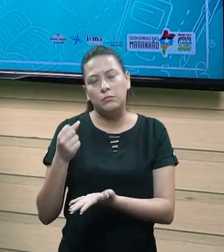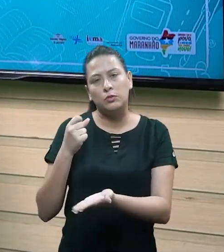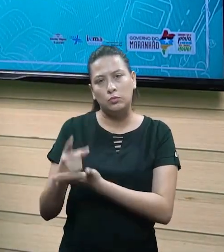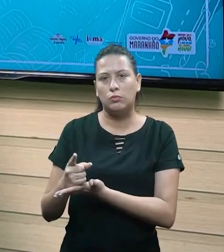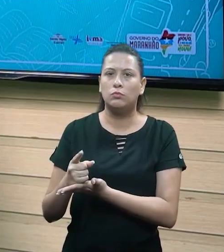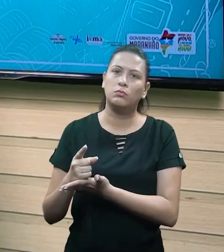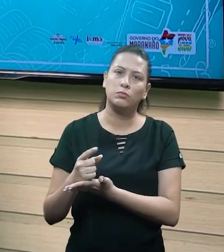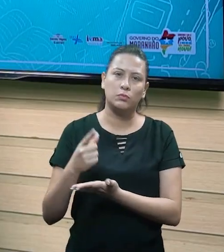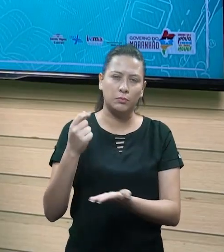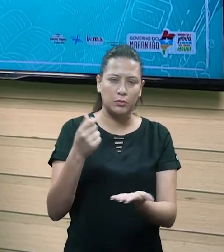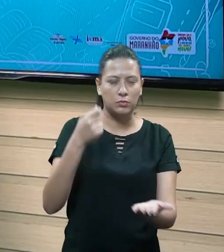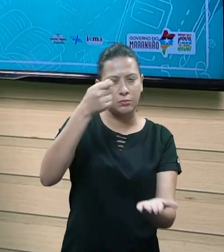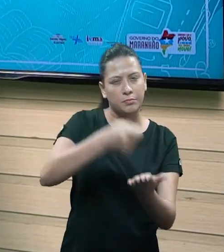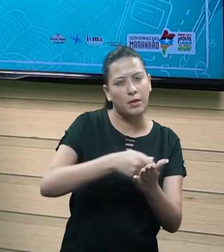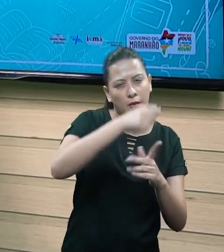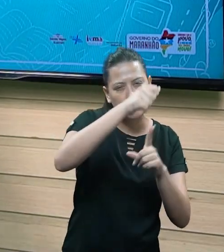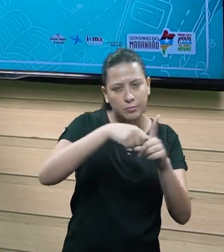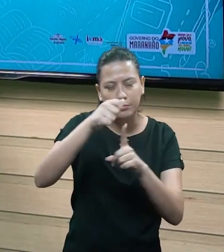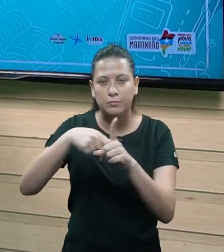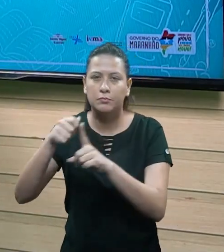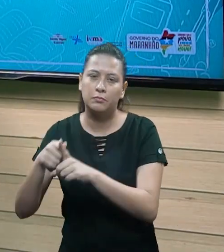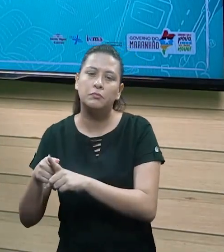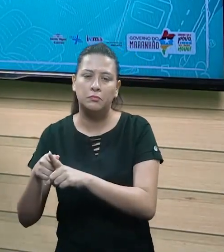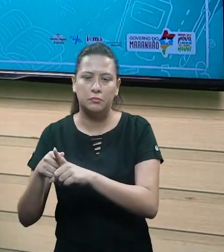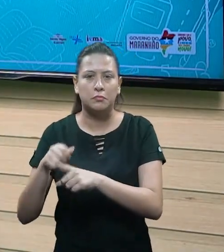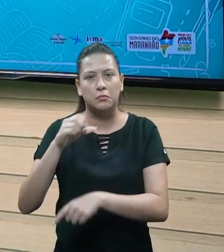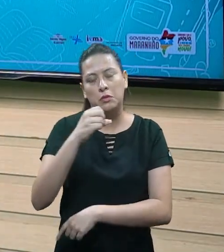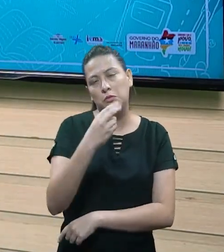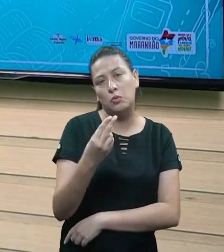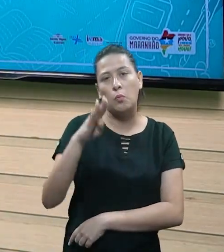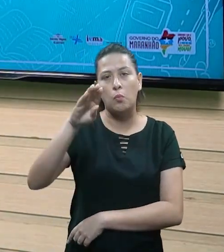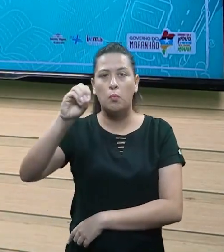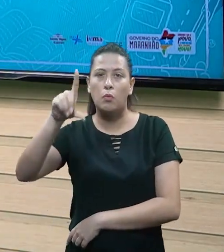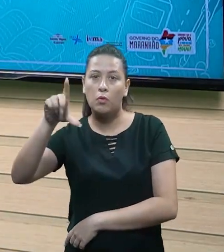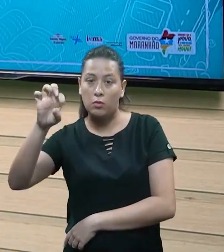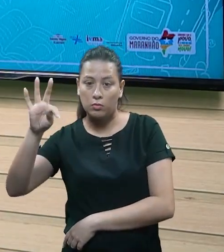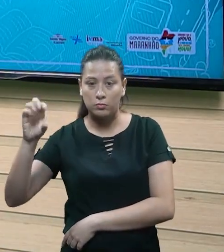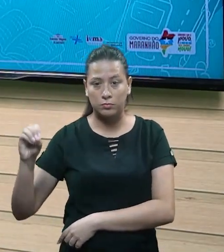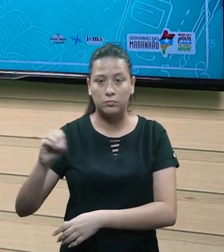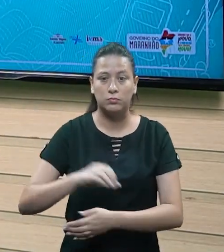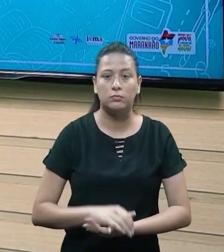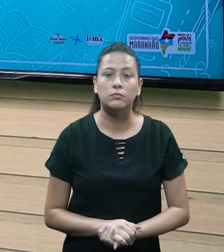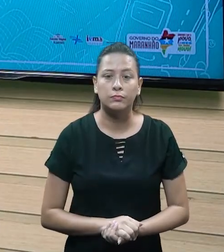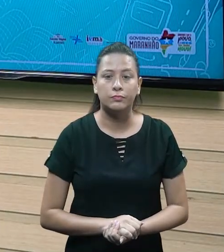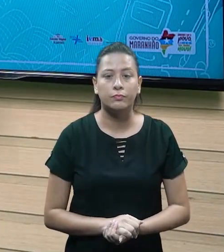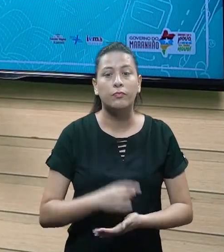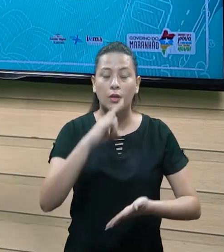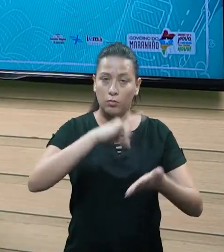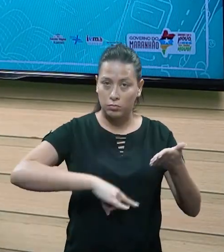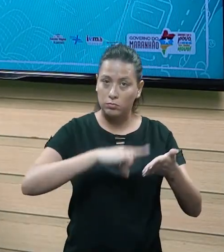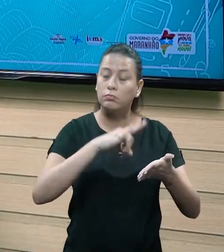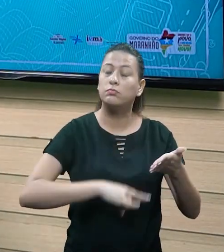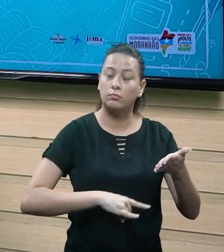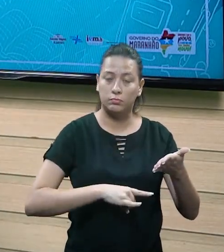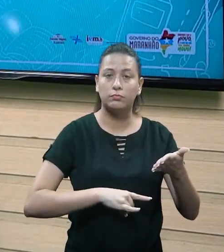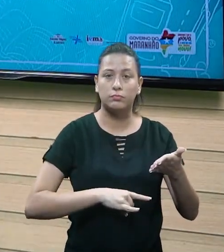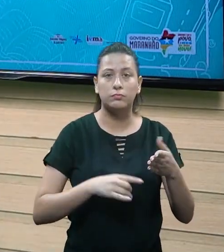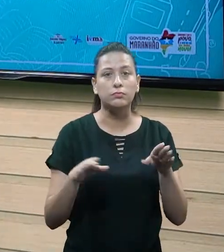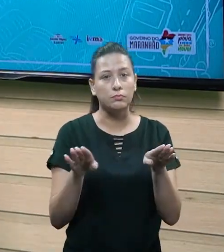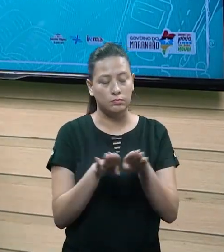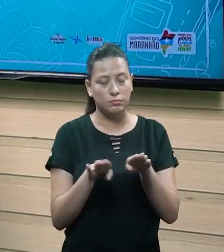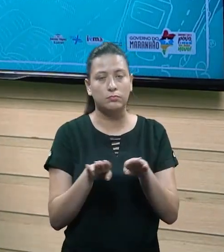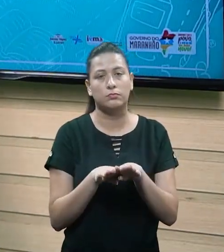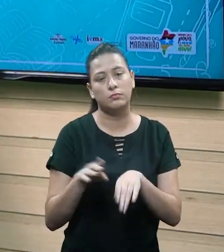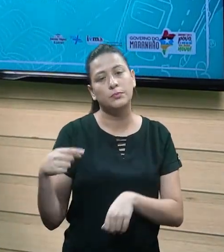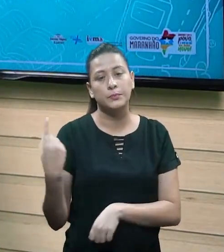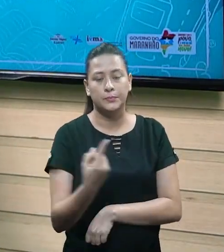independente. Então, tudo aquilo que nós compramos de forma parcelada, também é. Também é um documento, tá? Que a recebe a nossa fatura